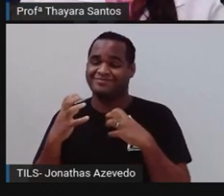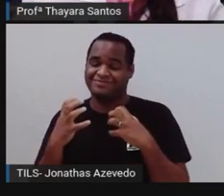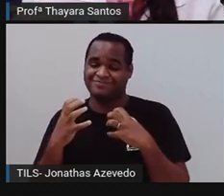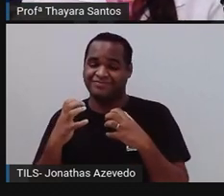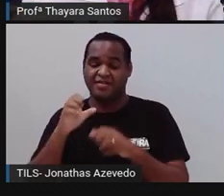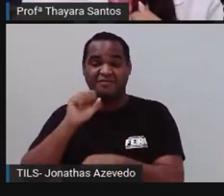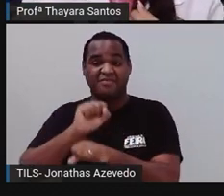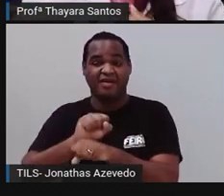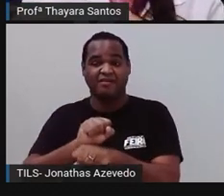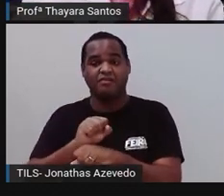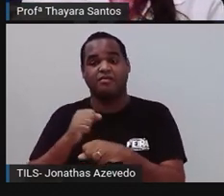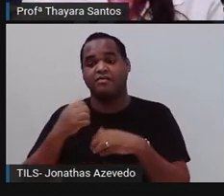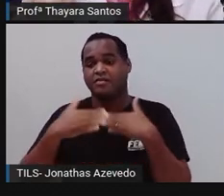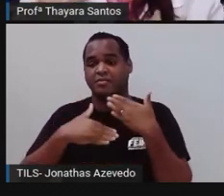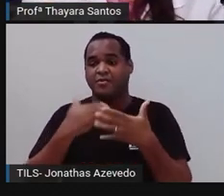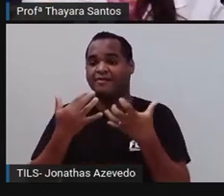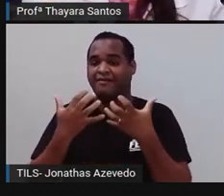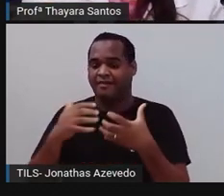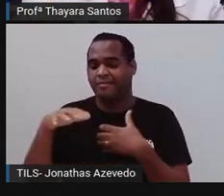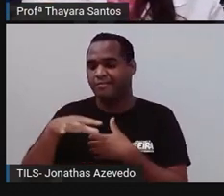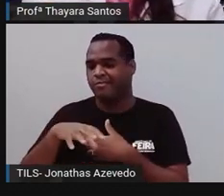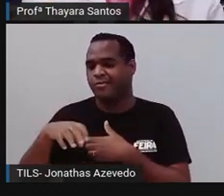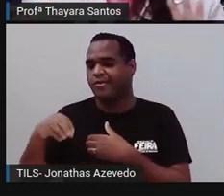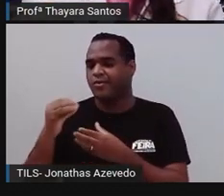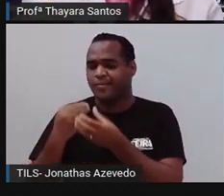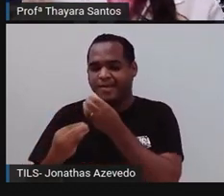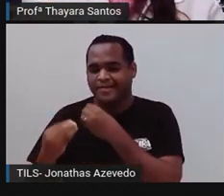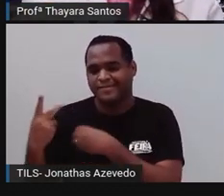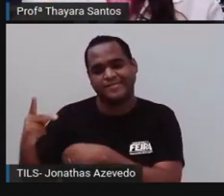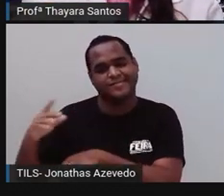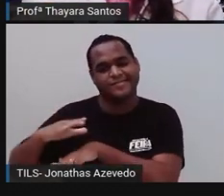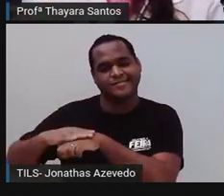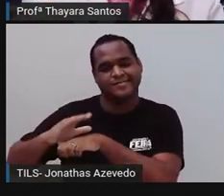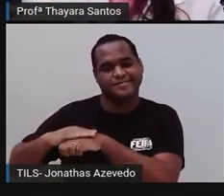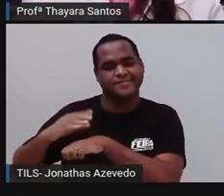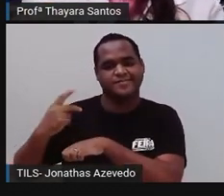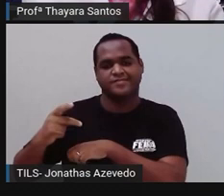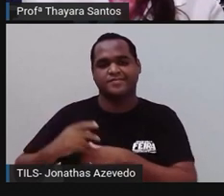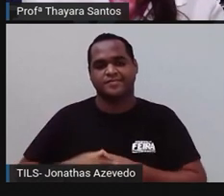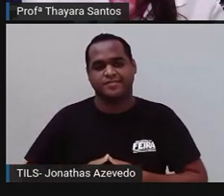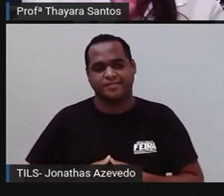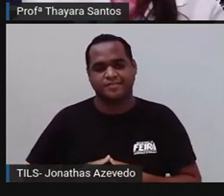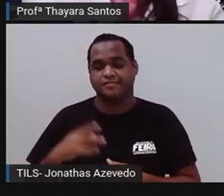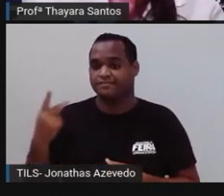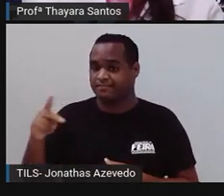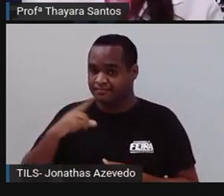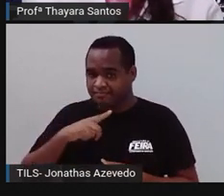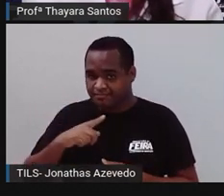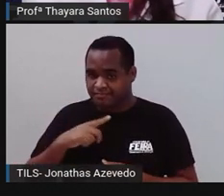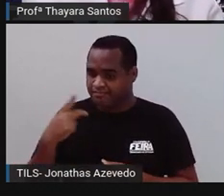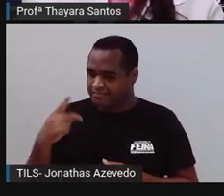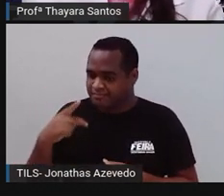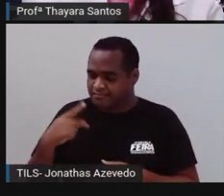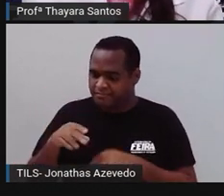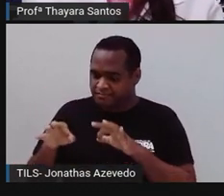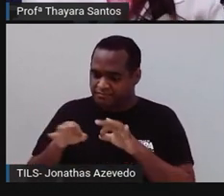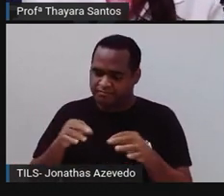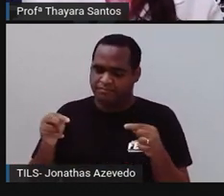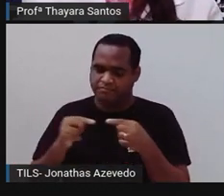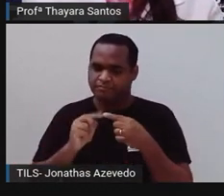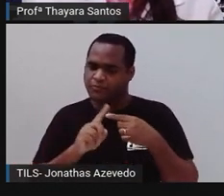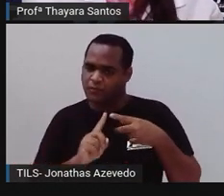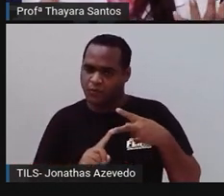para que ela possa ir lá agarrar ele e se alimentar. Então, a substância produzida lá no quinidócito tem essas duas funções.